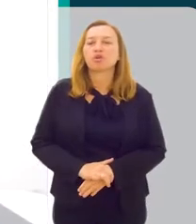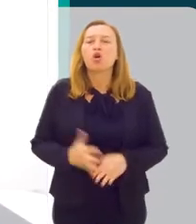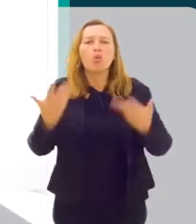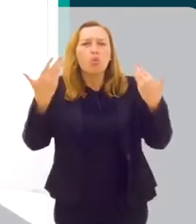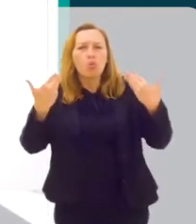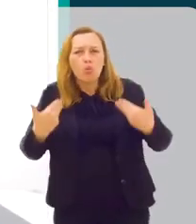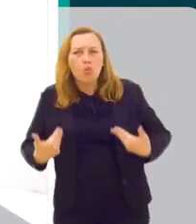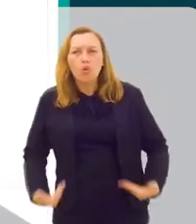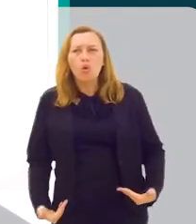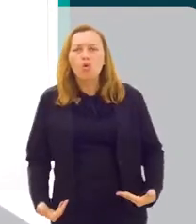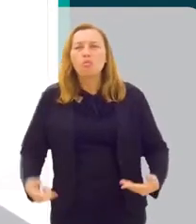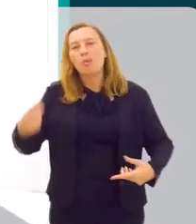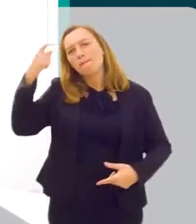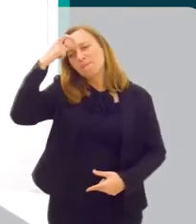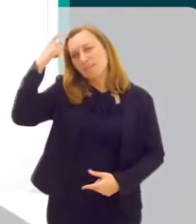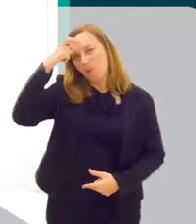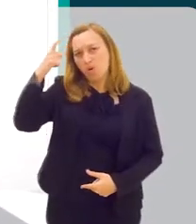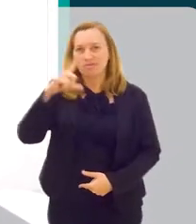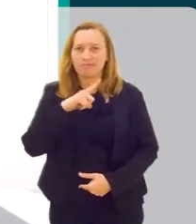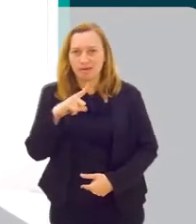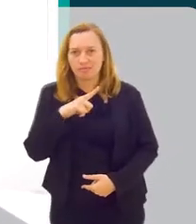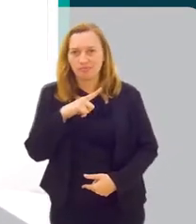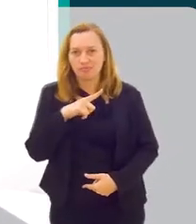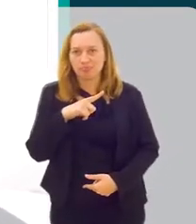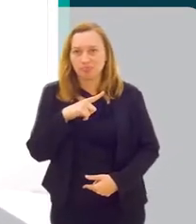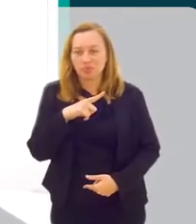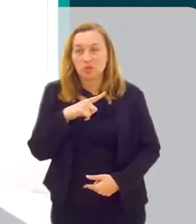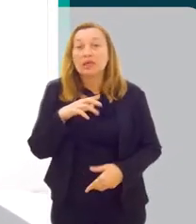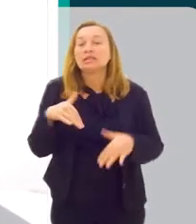É, o corpo ele tem memória.